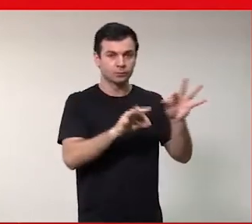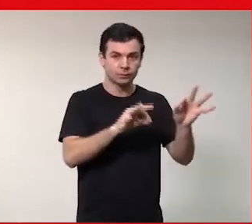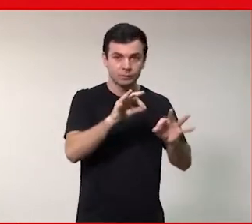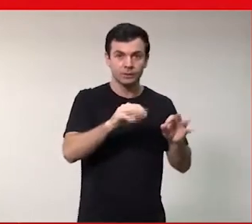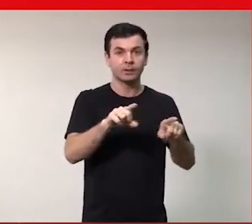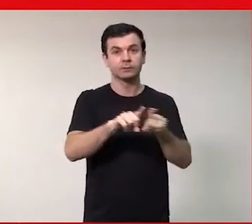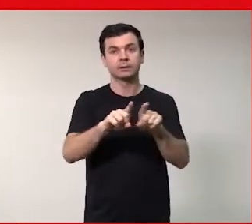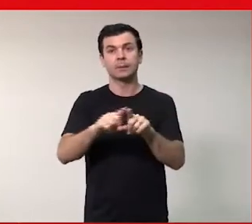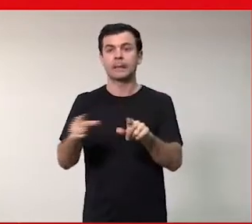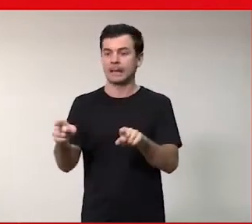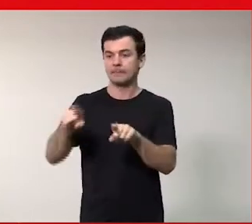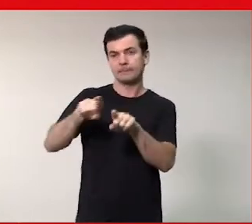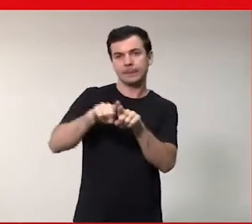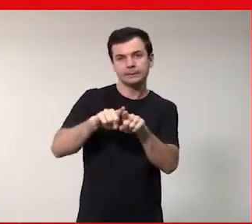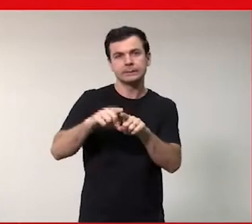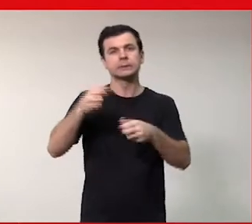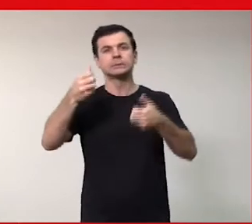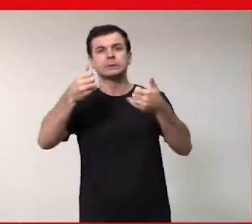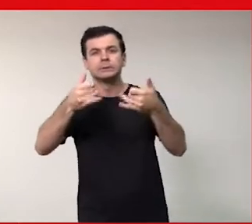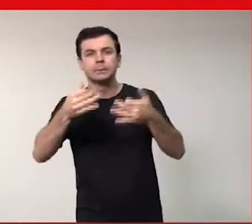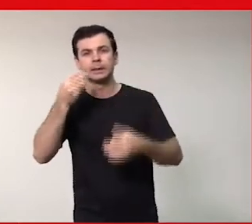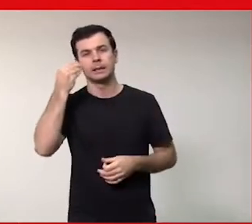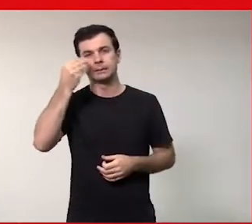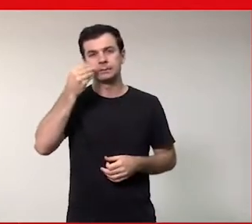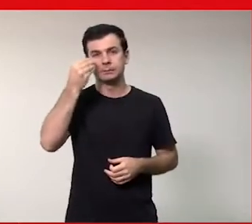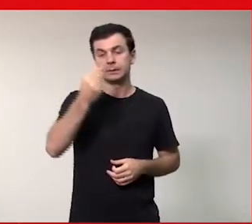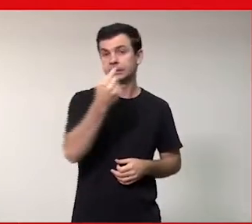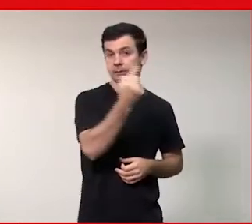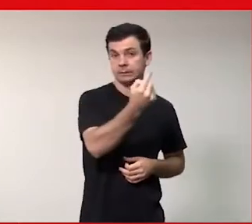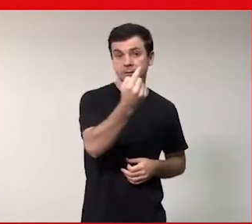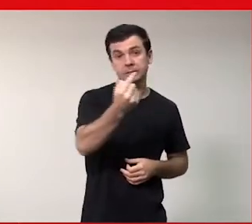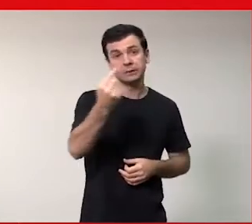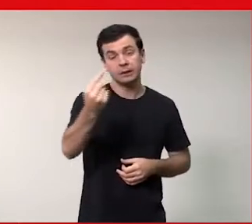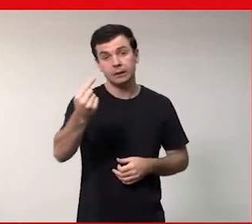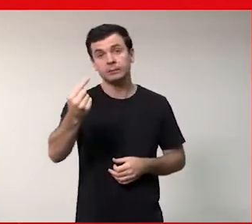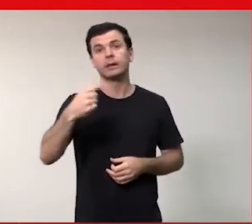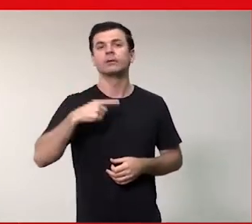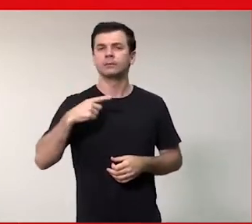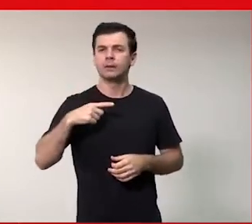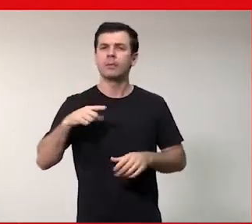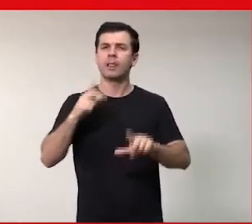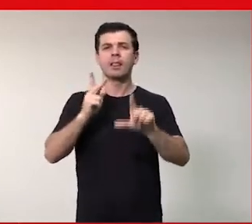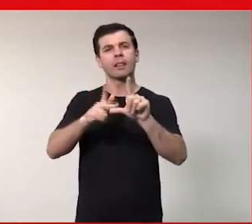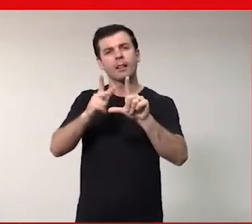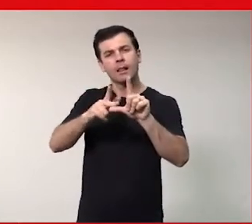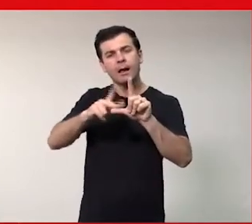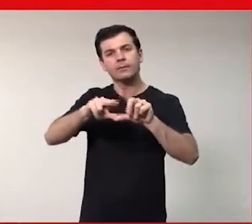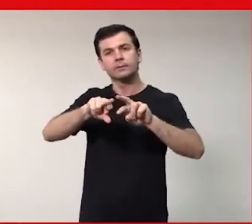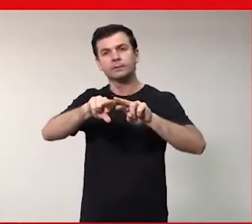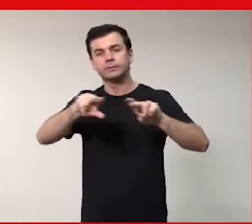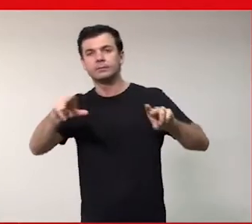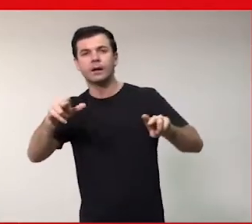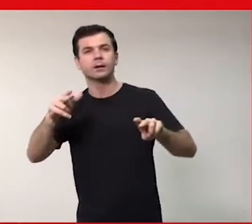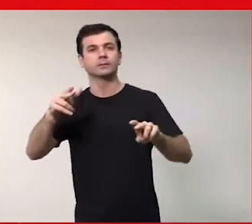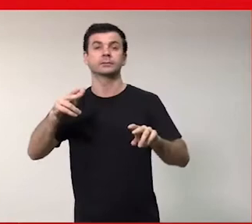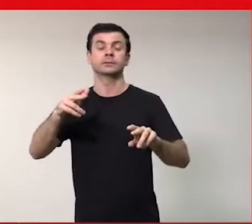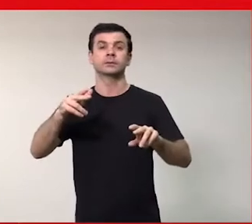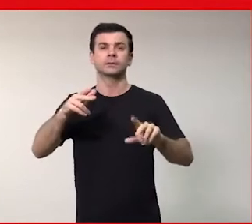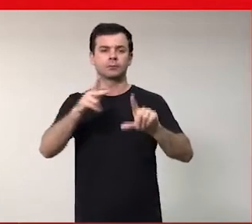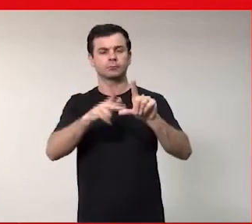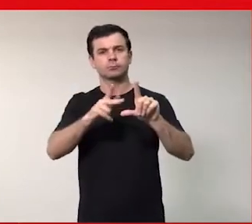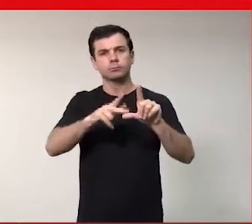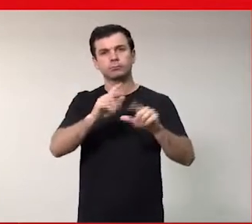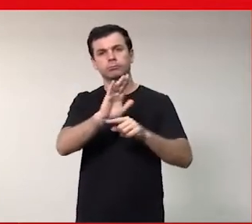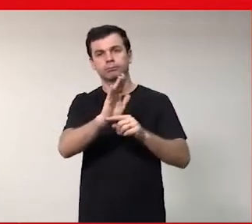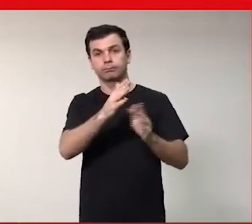um pouquinho das suas experiências, e a gente fez várias lives e dentre esses cinco de lives, um